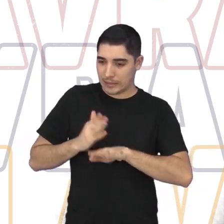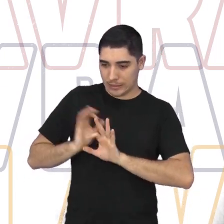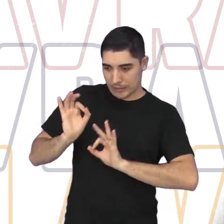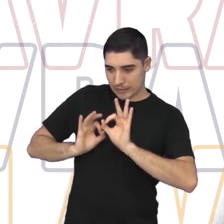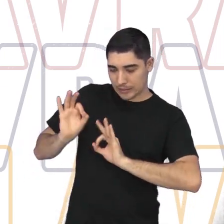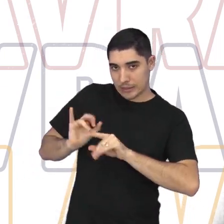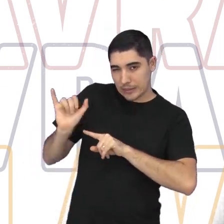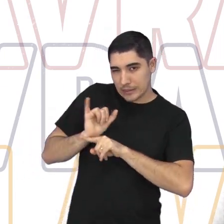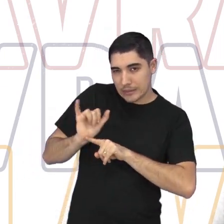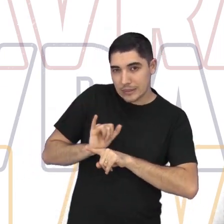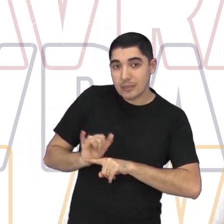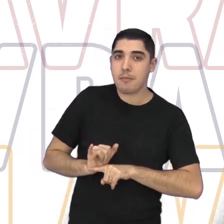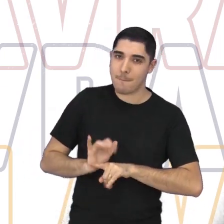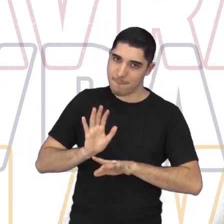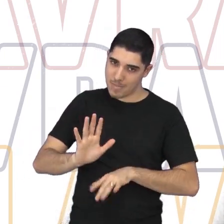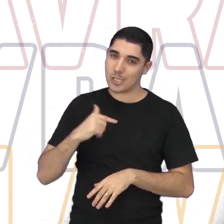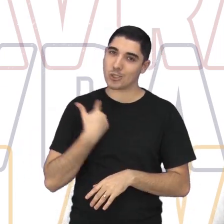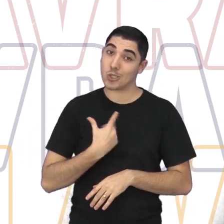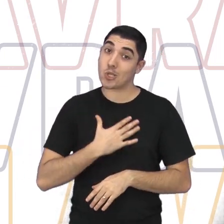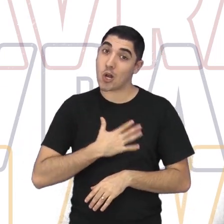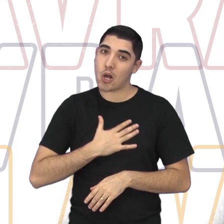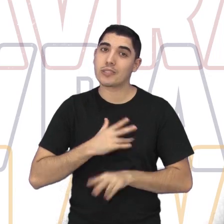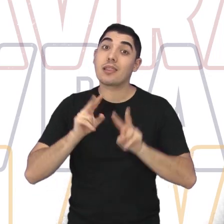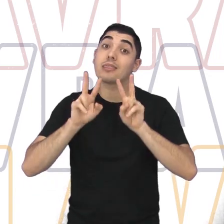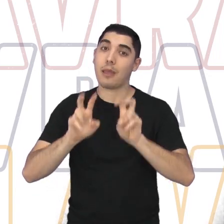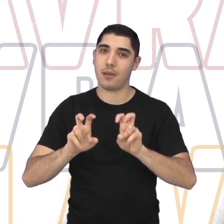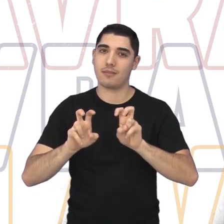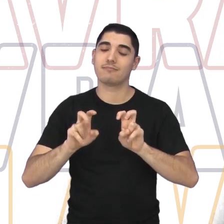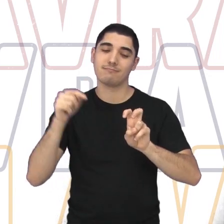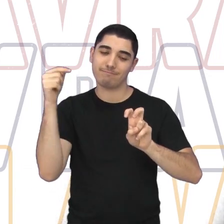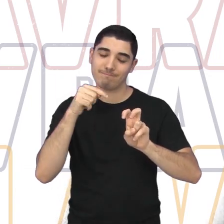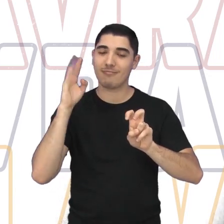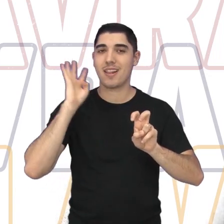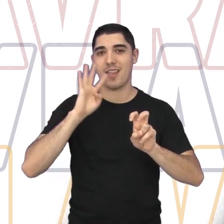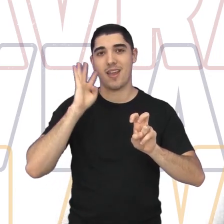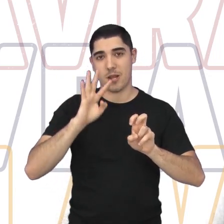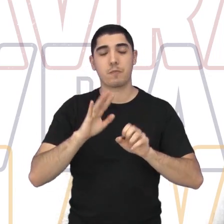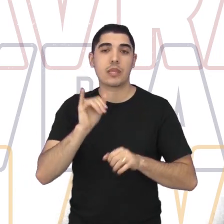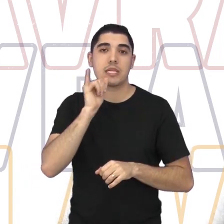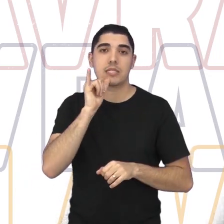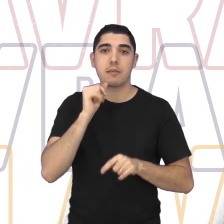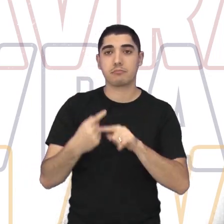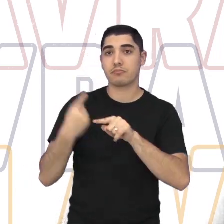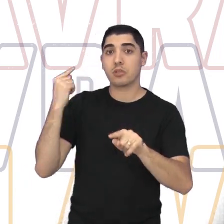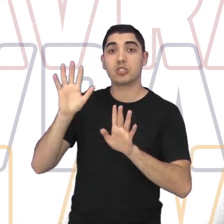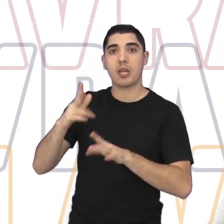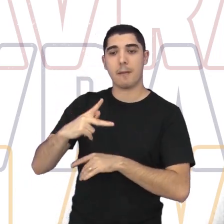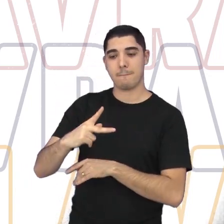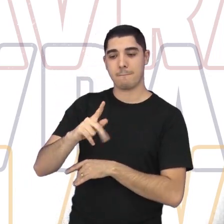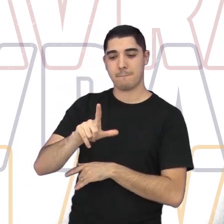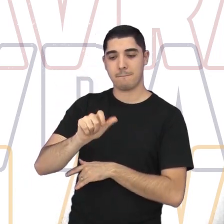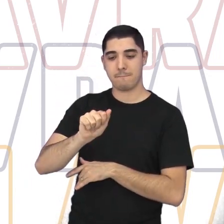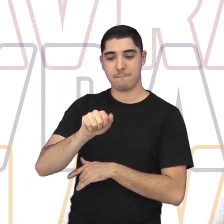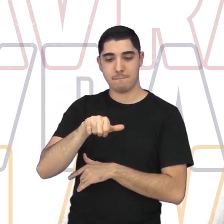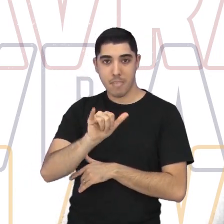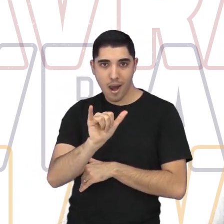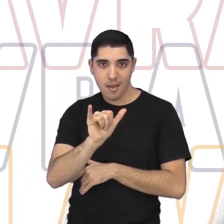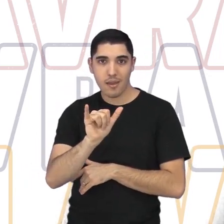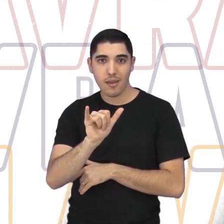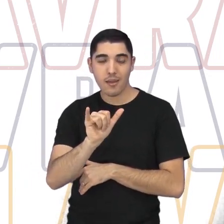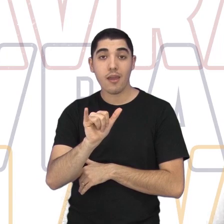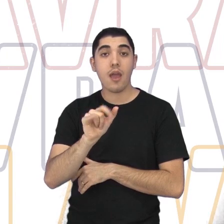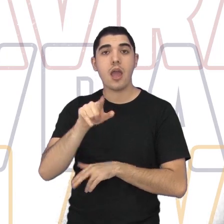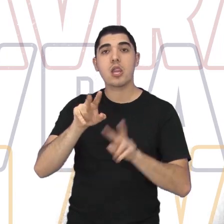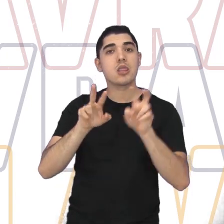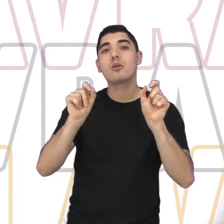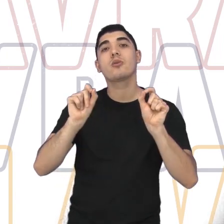Então, a gente pensa bastante, sabe? Mas a gente gosta de colocar tema, né? A gente, que nem a gente fez